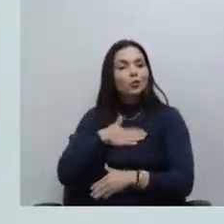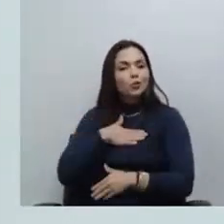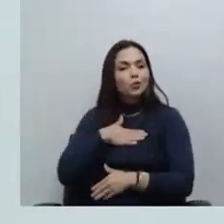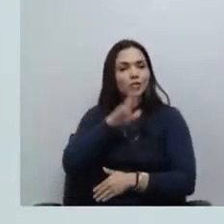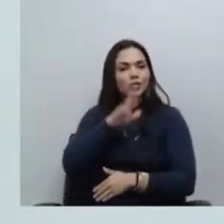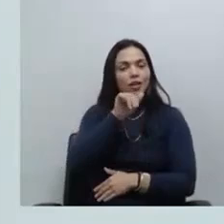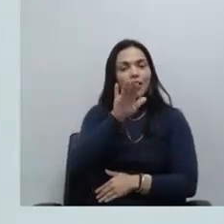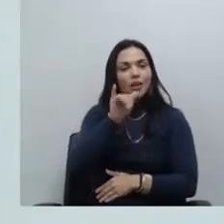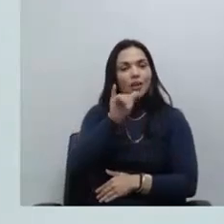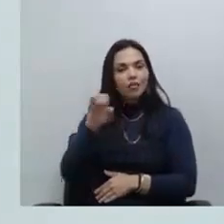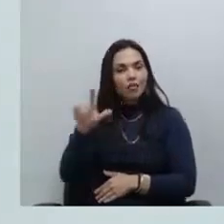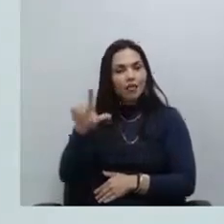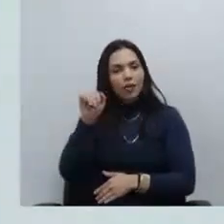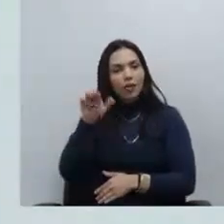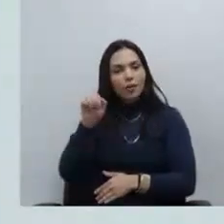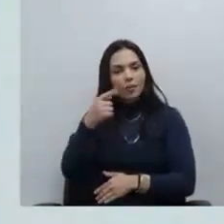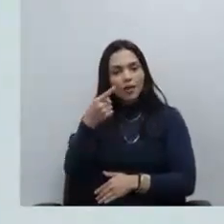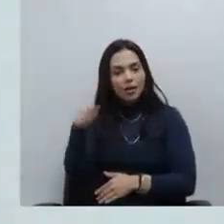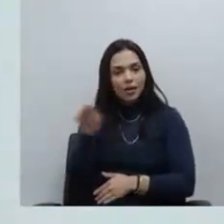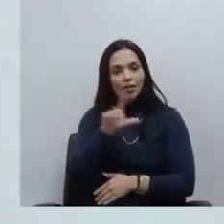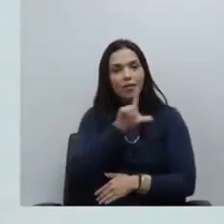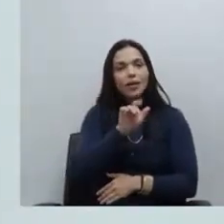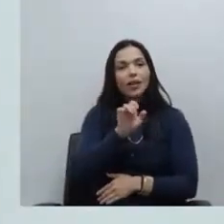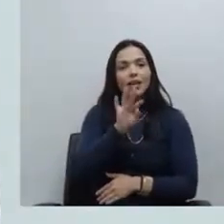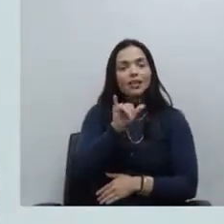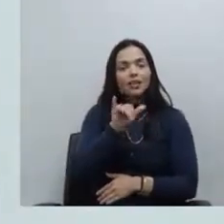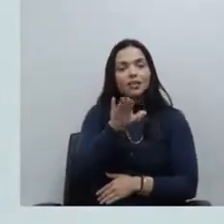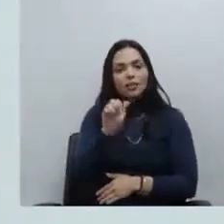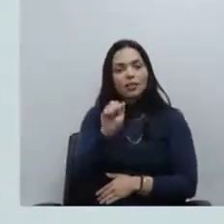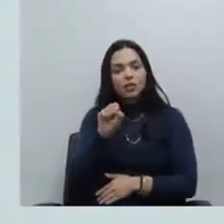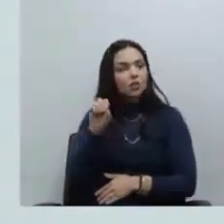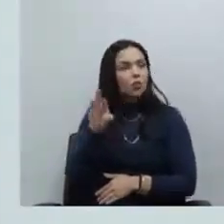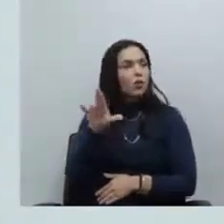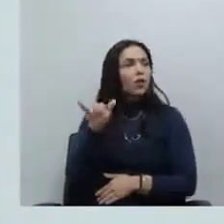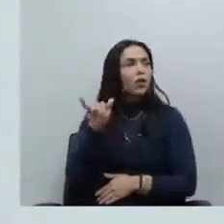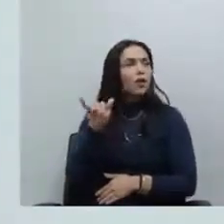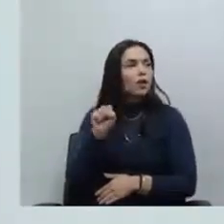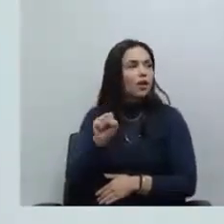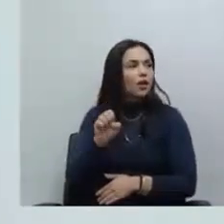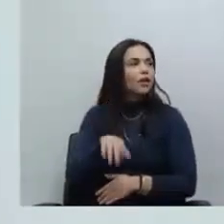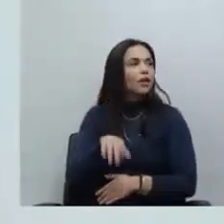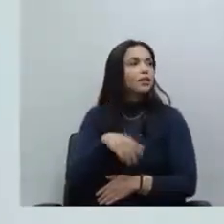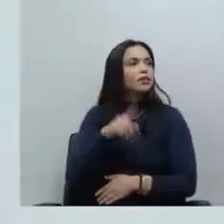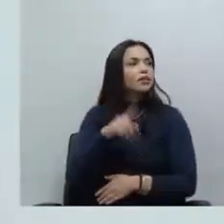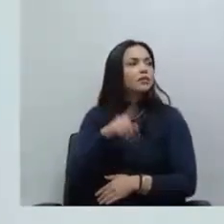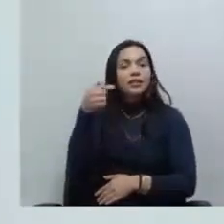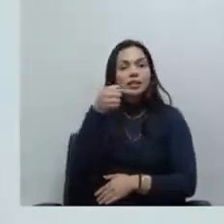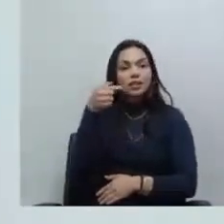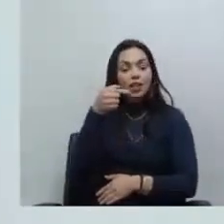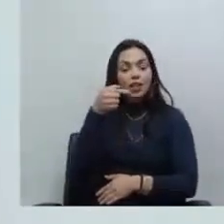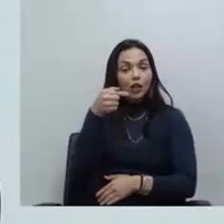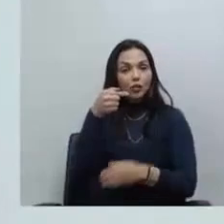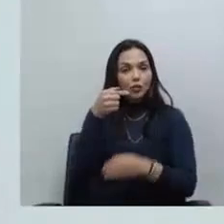Camarão o Gabriel Kenji a Letícia Soares acho que eu citei todos aqui que são do sétimo concurso